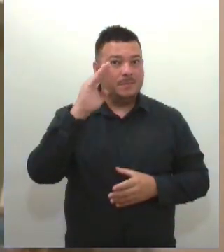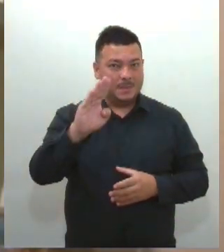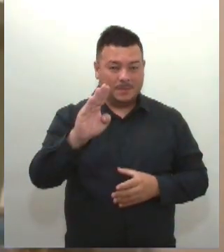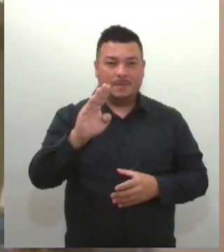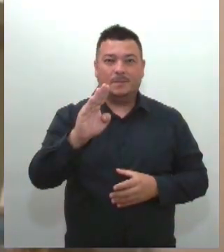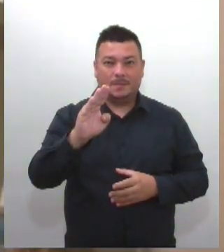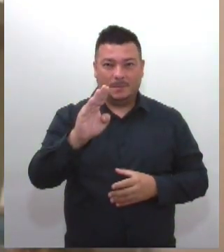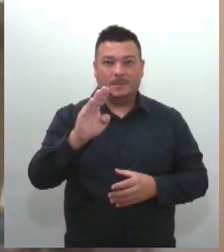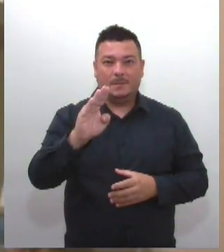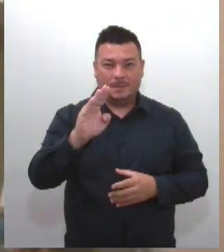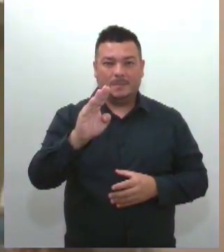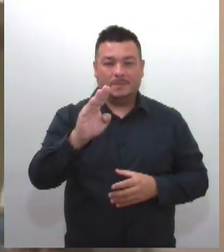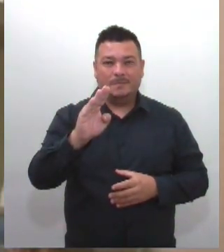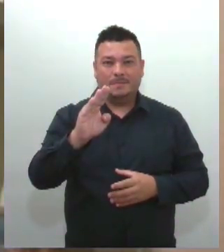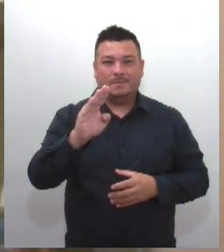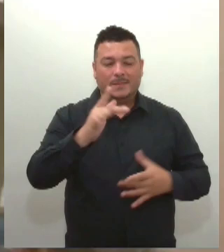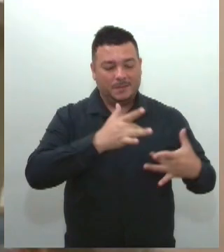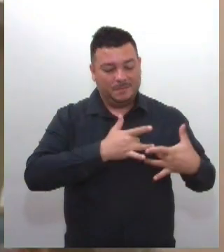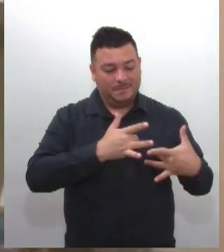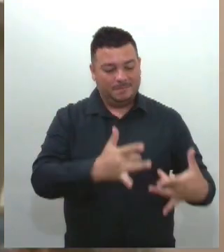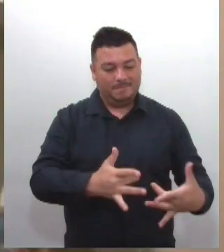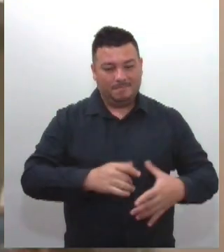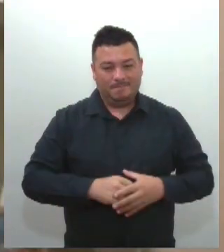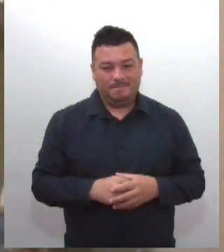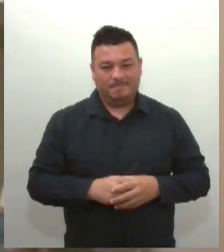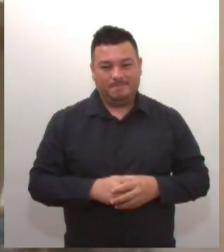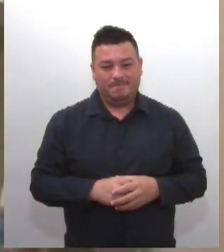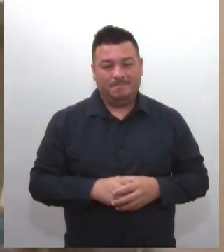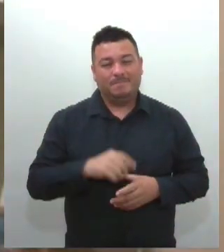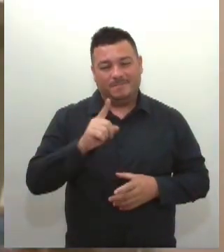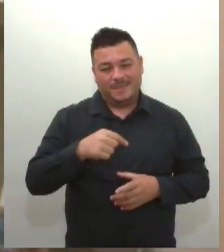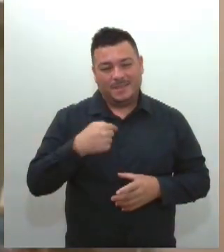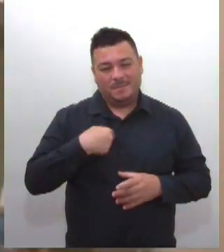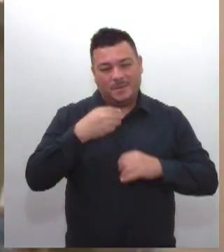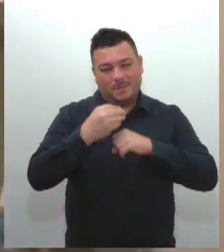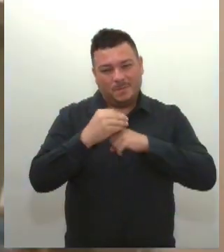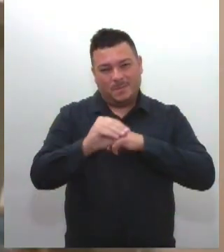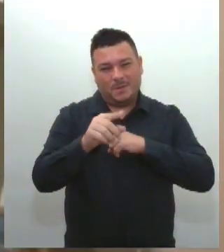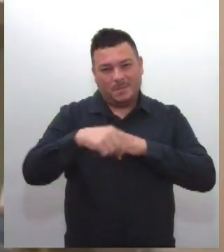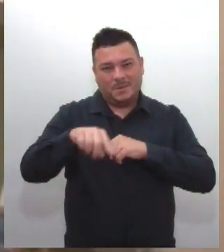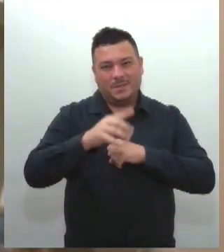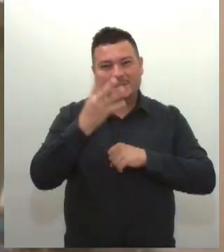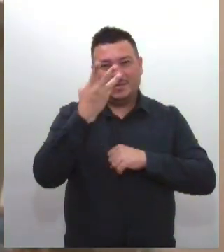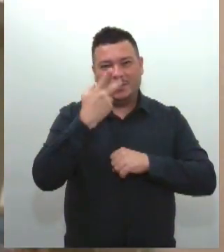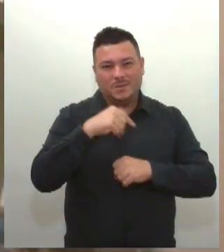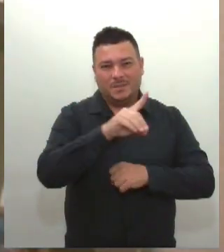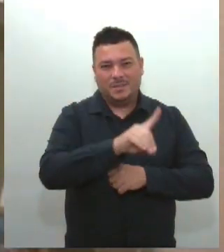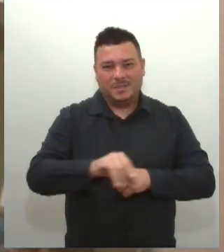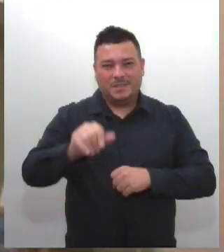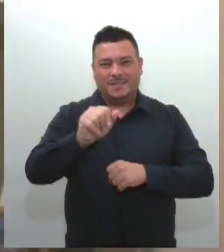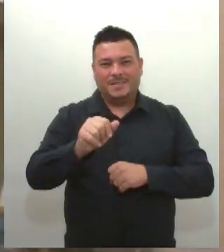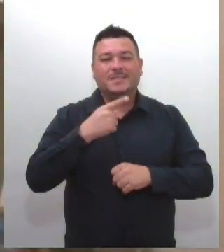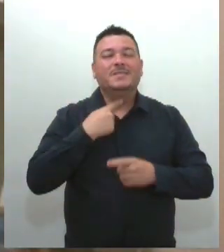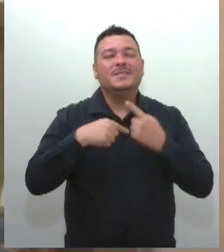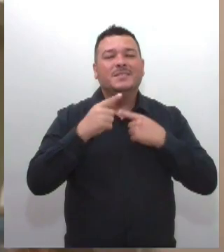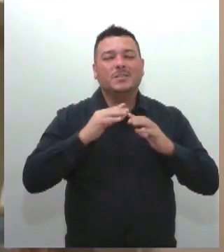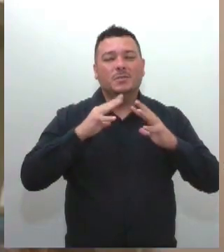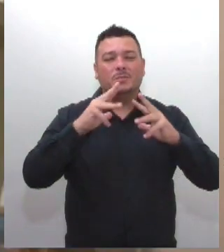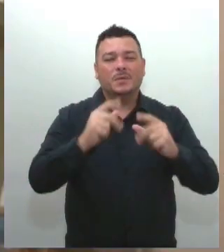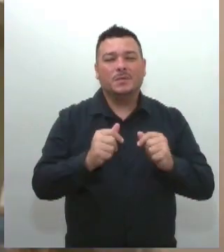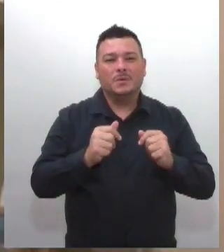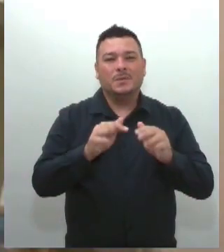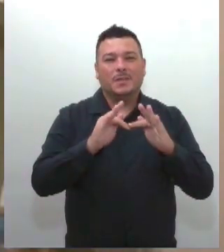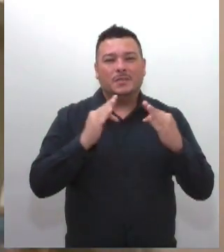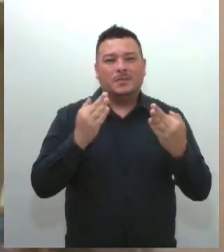mais solidárias. É esse o meu recado do Dia das Crianças, que eu desejo para todos os pais, todos os